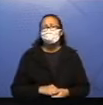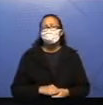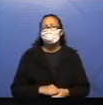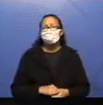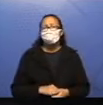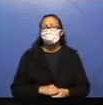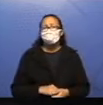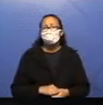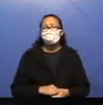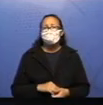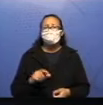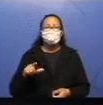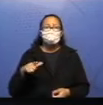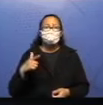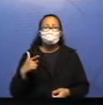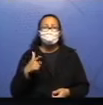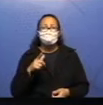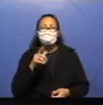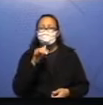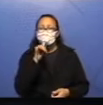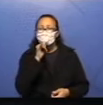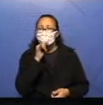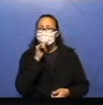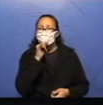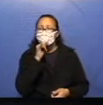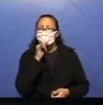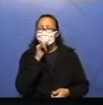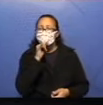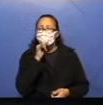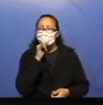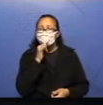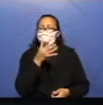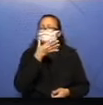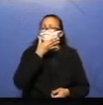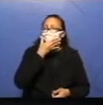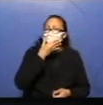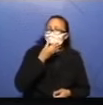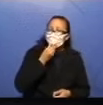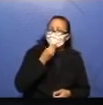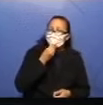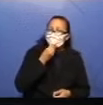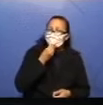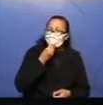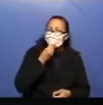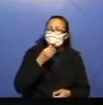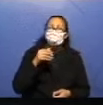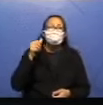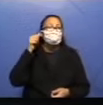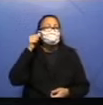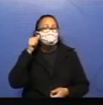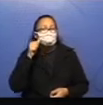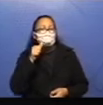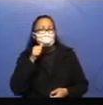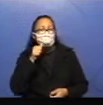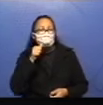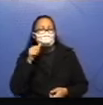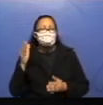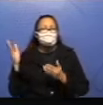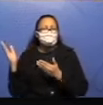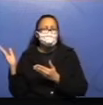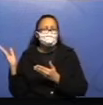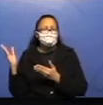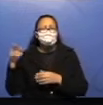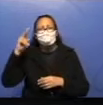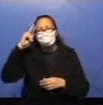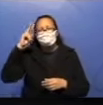Um outro exemplo. O texto aqui, João e Maria, vocês se lembram dessa história? Lembra que eram